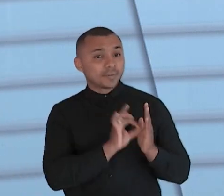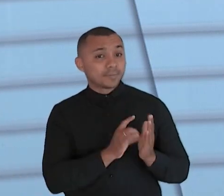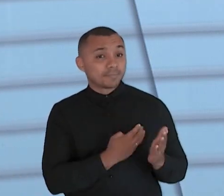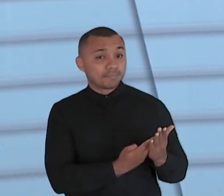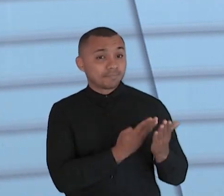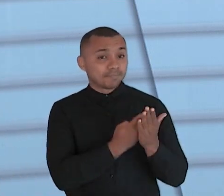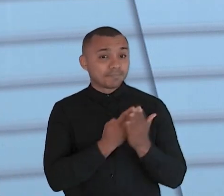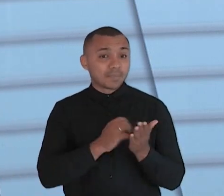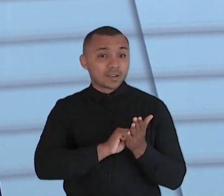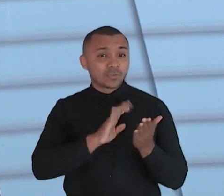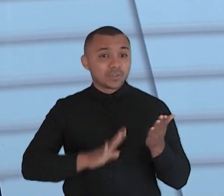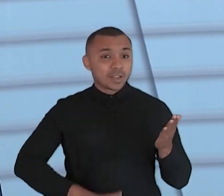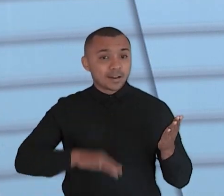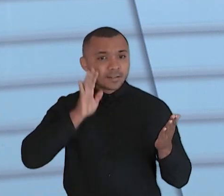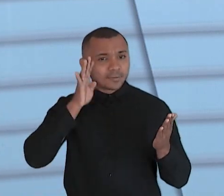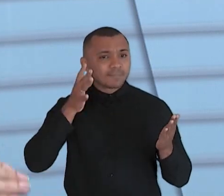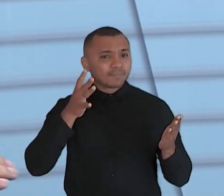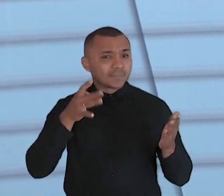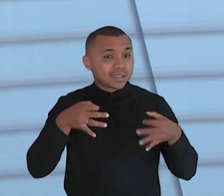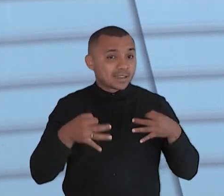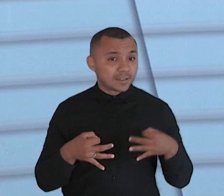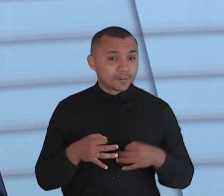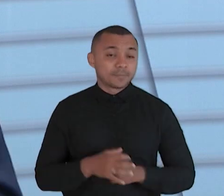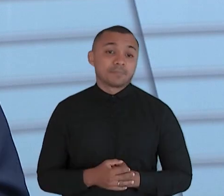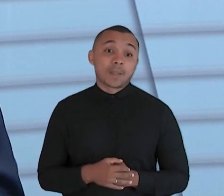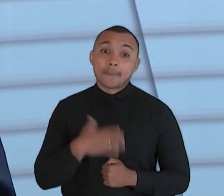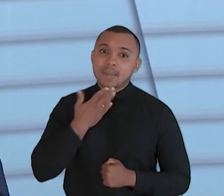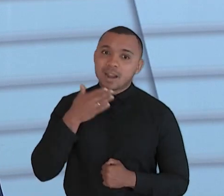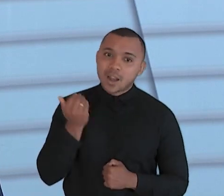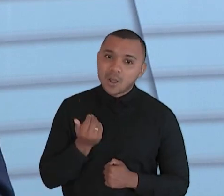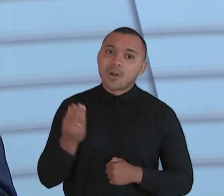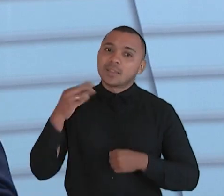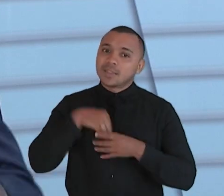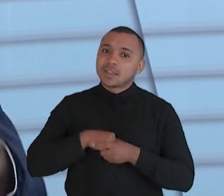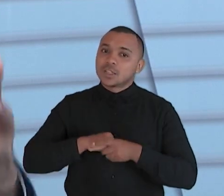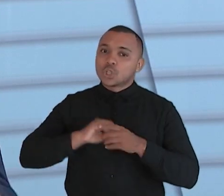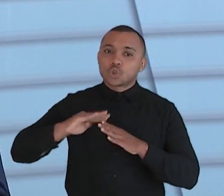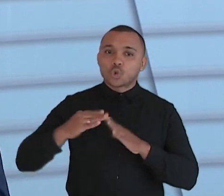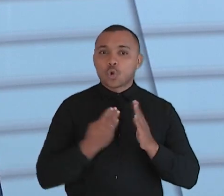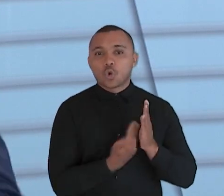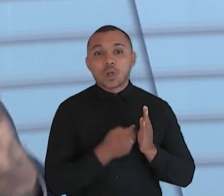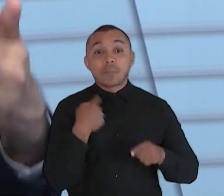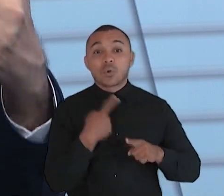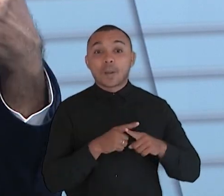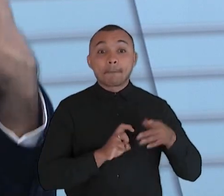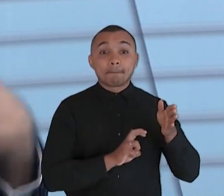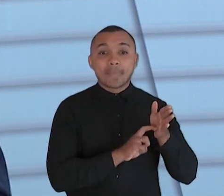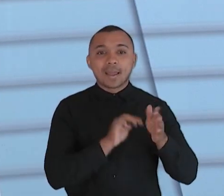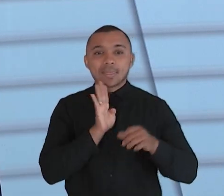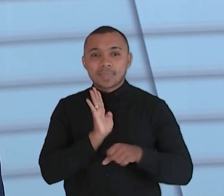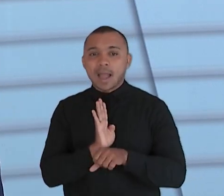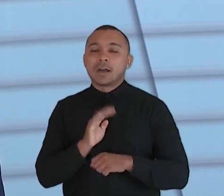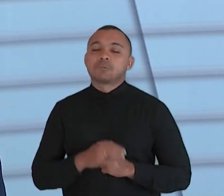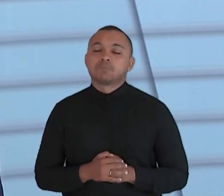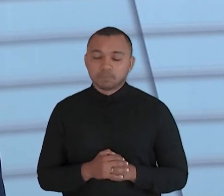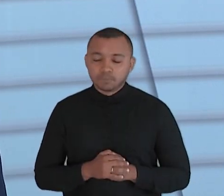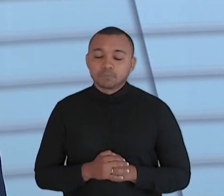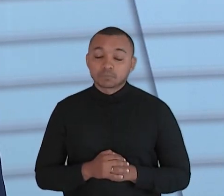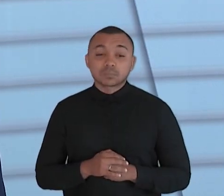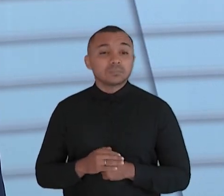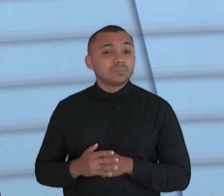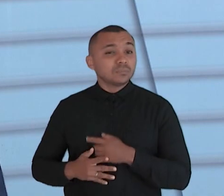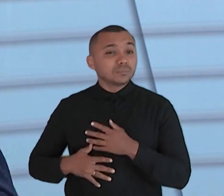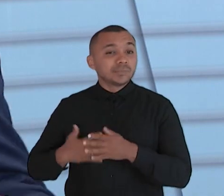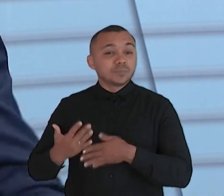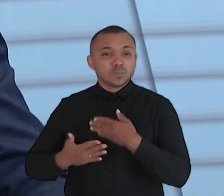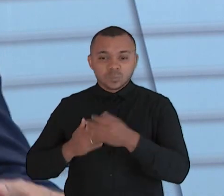fazendo... É melhor ele estar na escola. É melhor ele estar na escola, porque ele passou o dia na escola, passou o dia todo na escola. Quando ele chegar no final da tarde, início de noite,